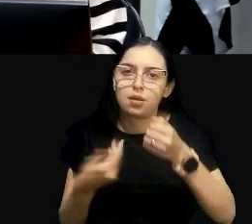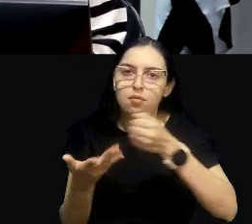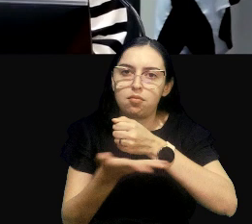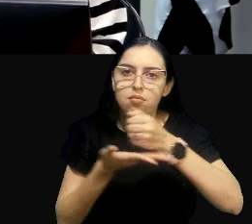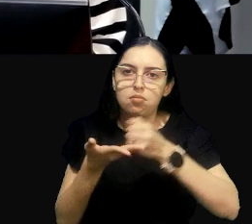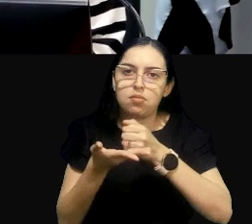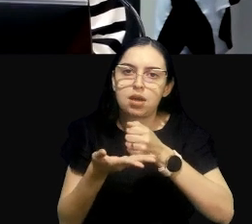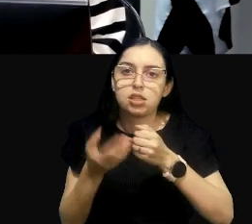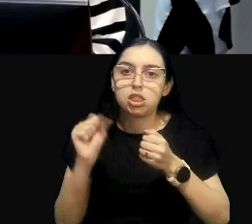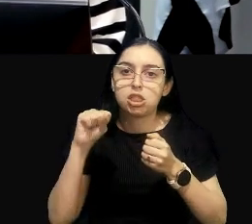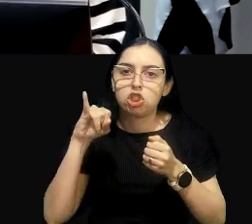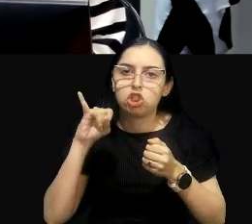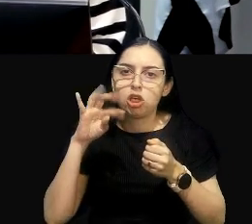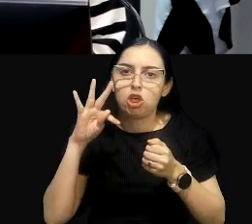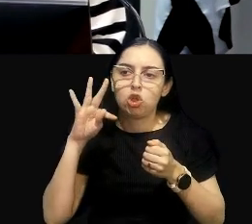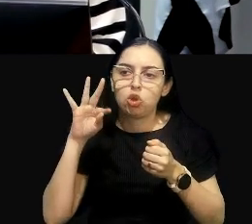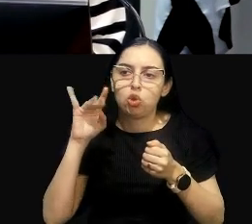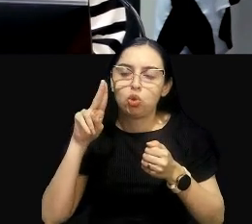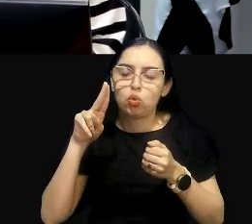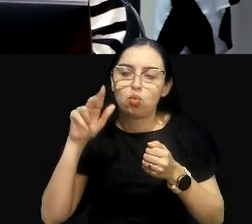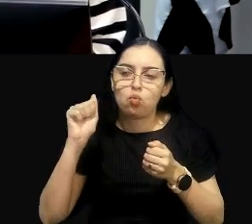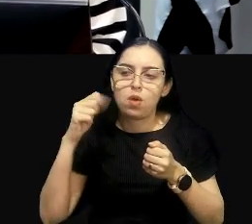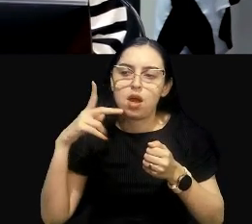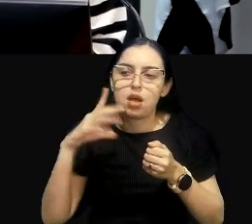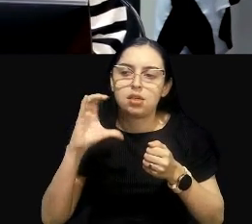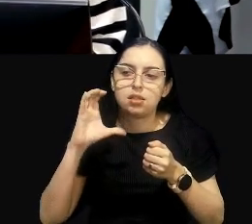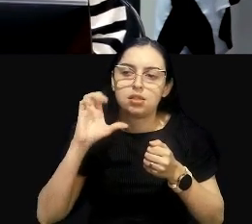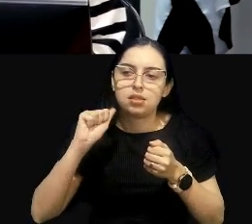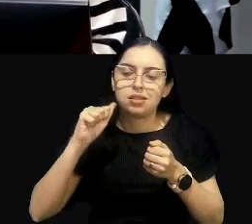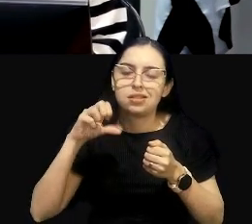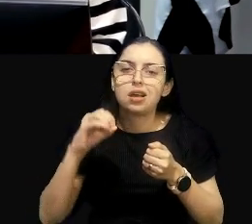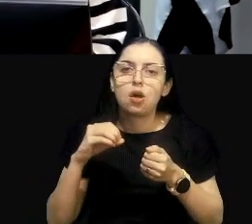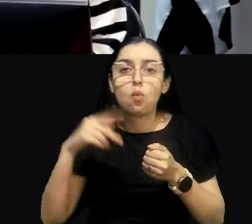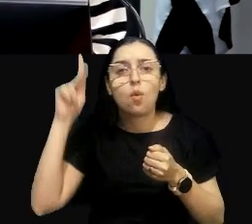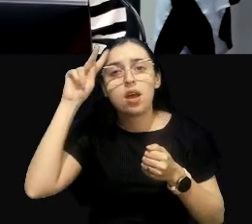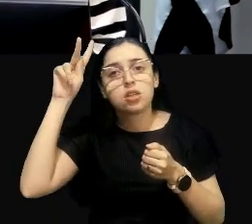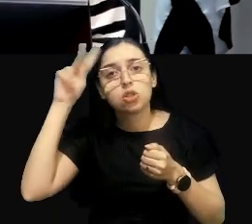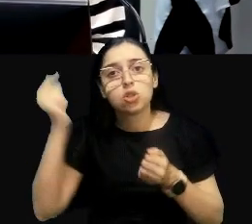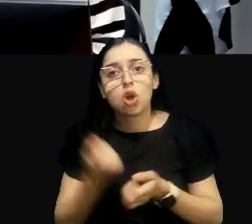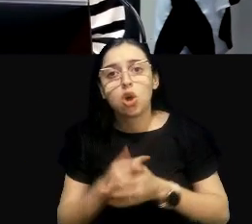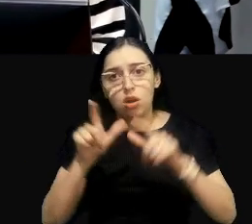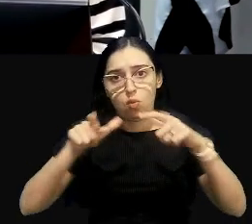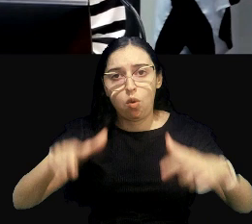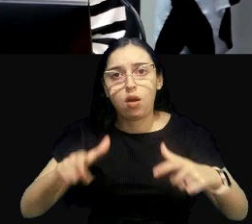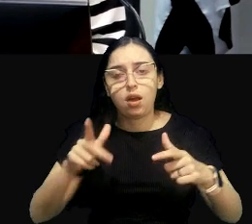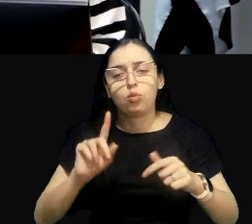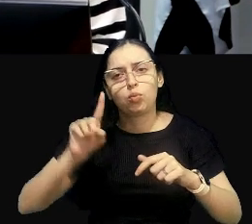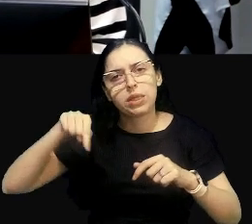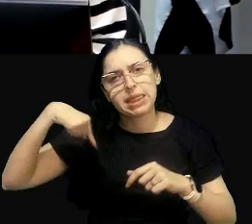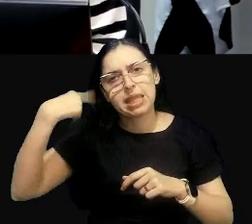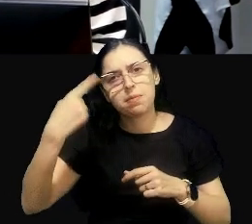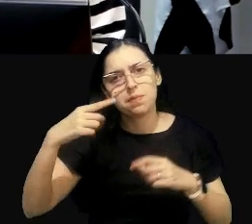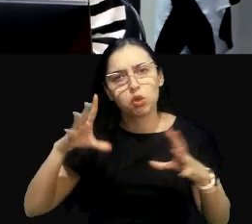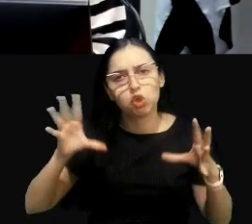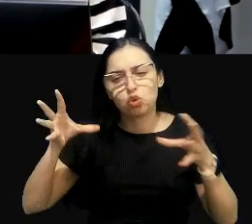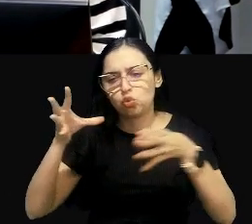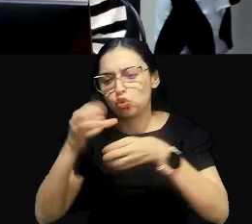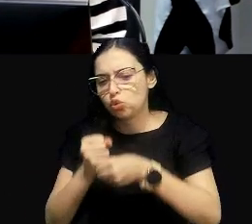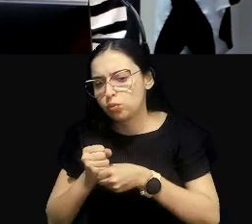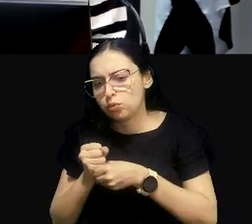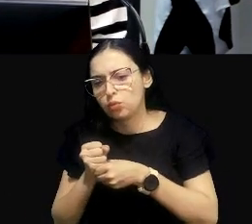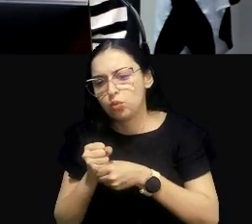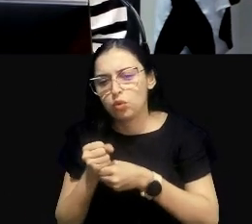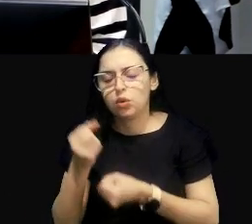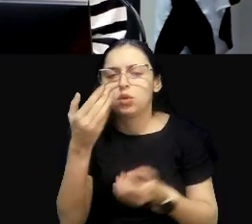histórico daquele local. E depois, reunido todo esse